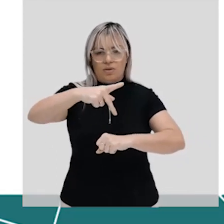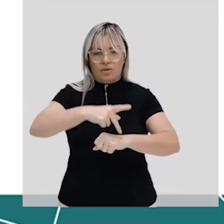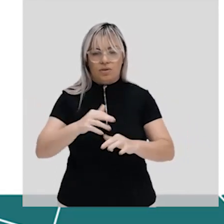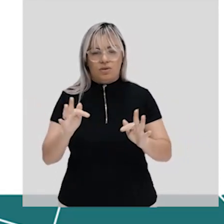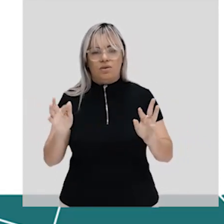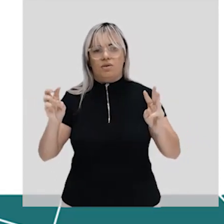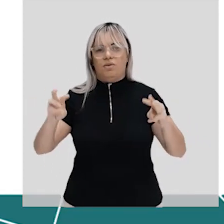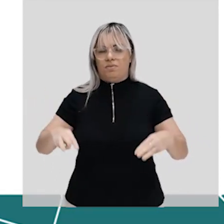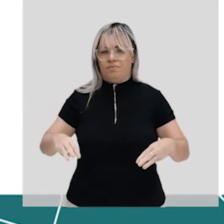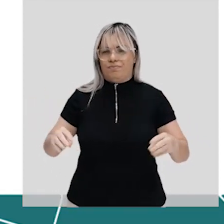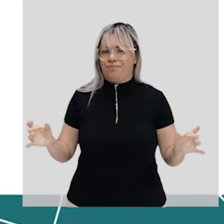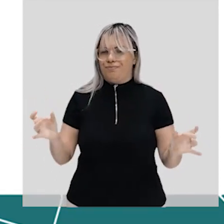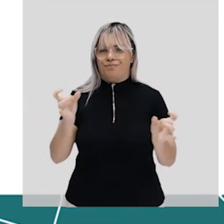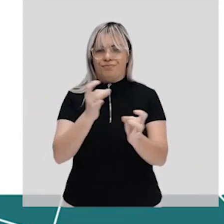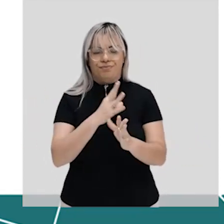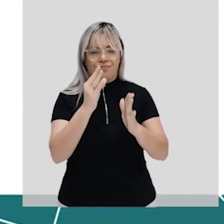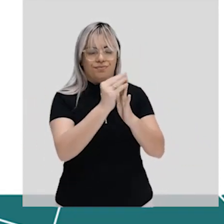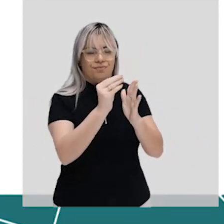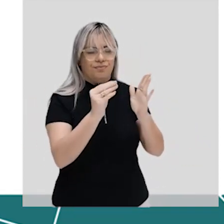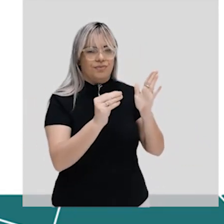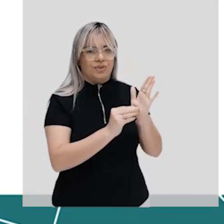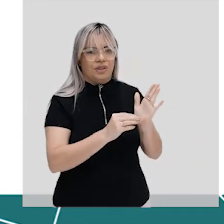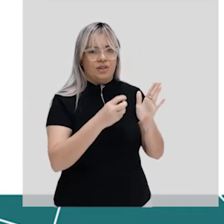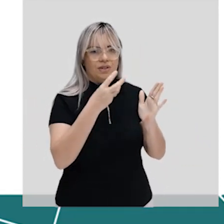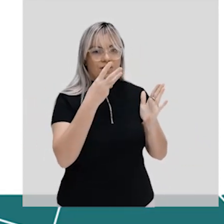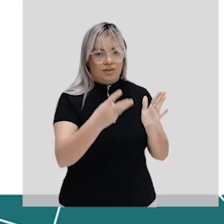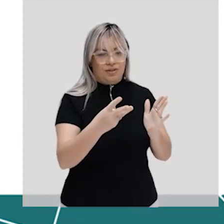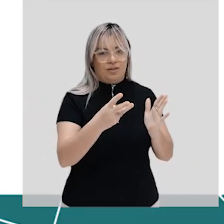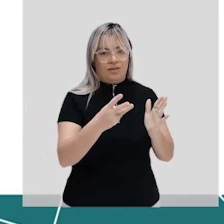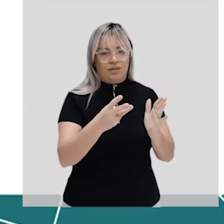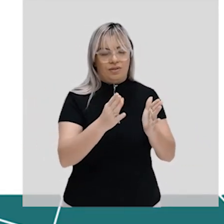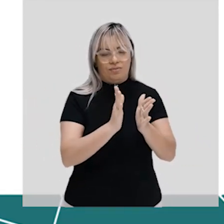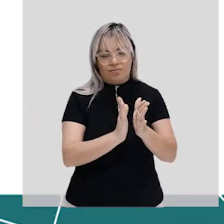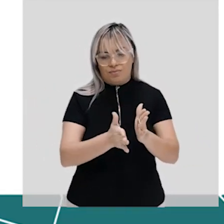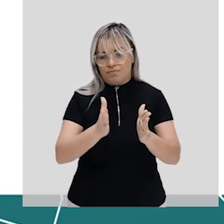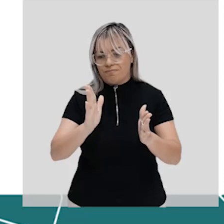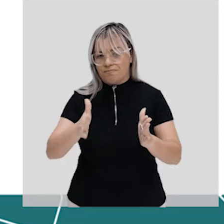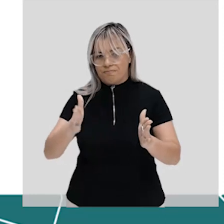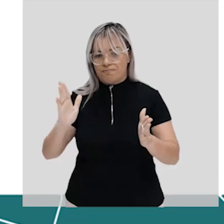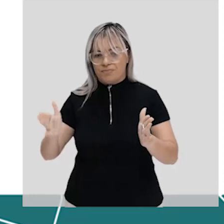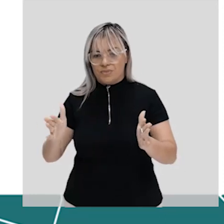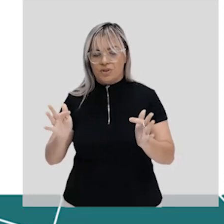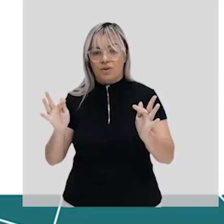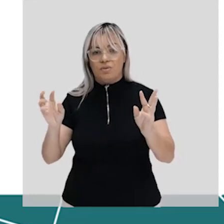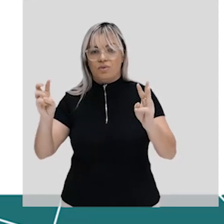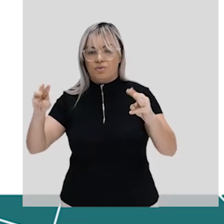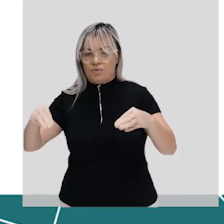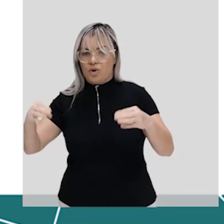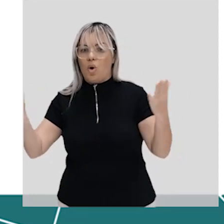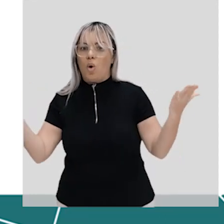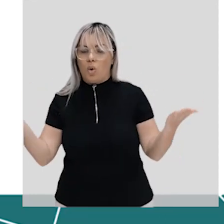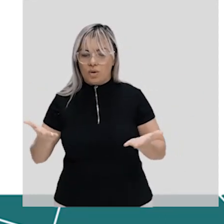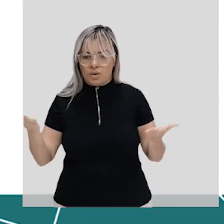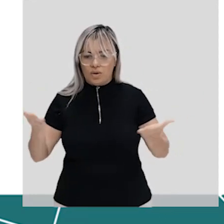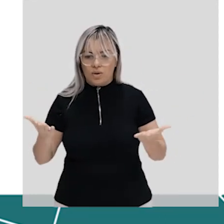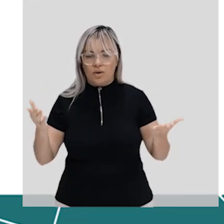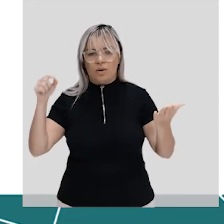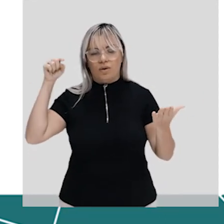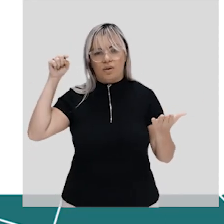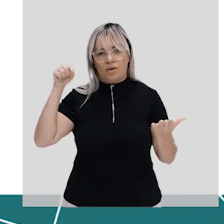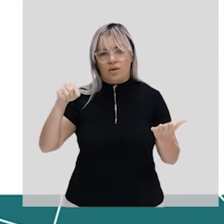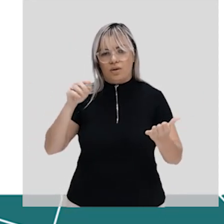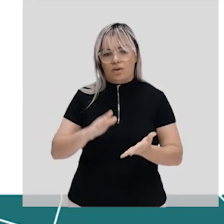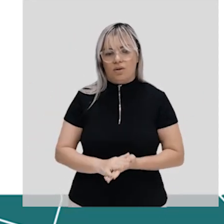encerrar esse conteúdo dividido em 3 partes essa é a parte final e nessa parte final a gente vai trabalhar